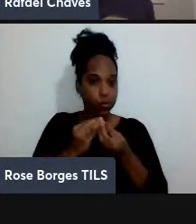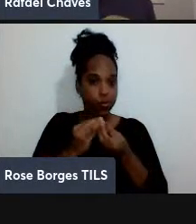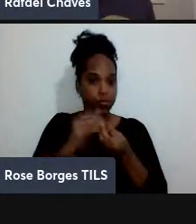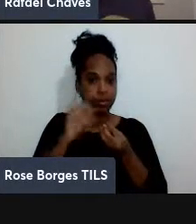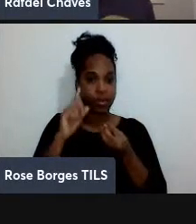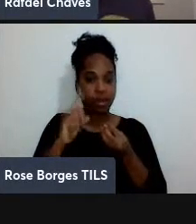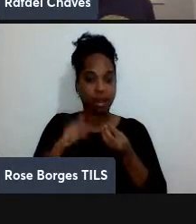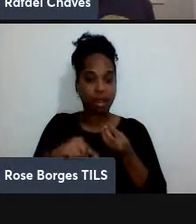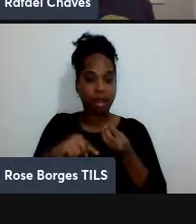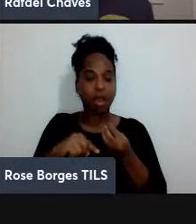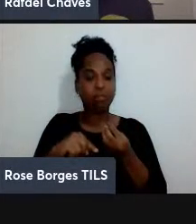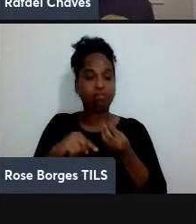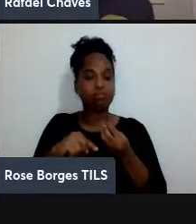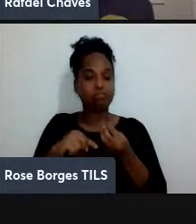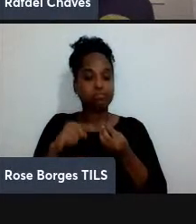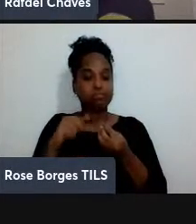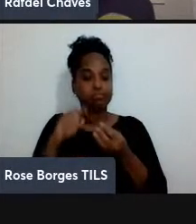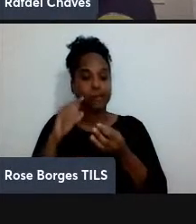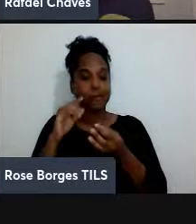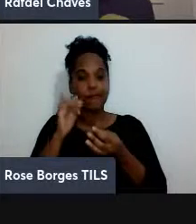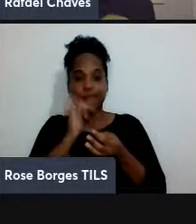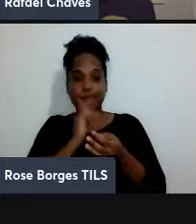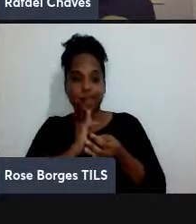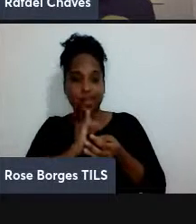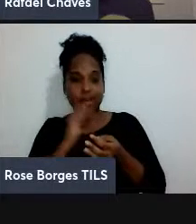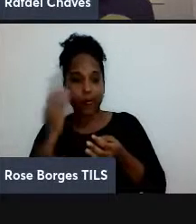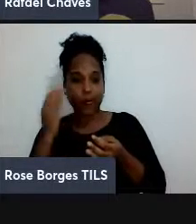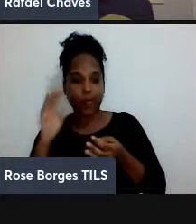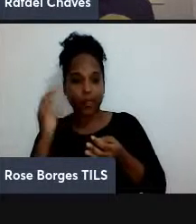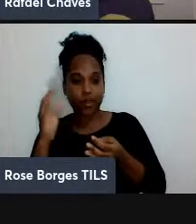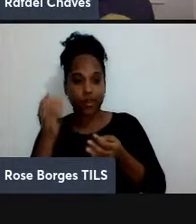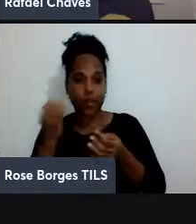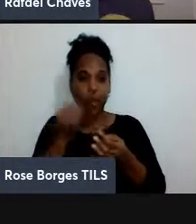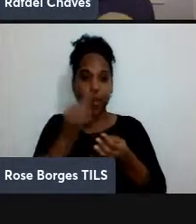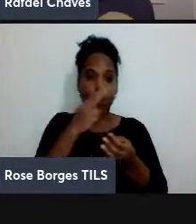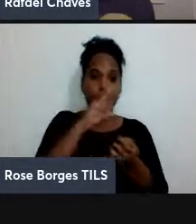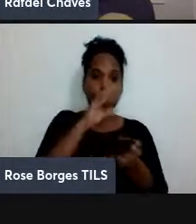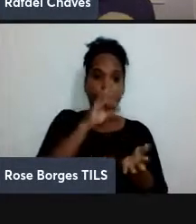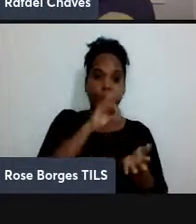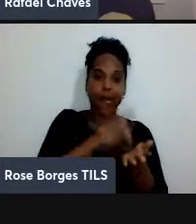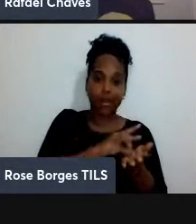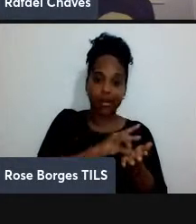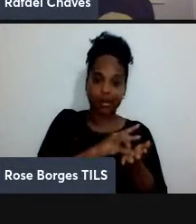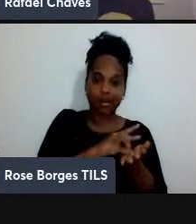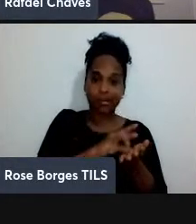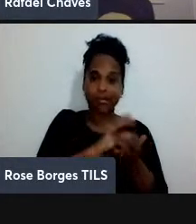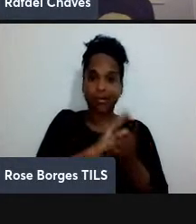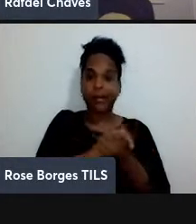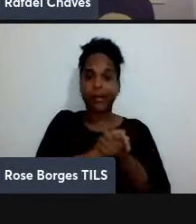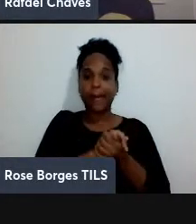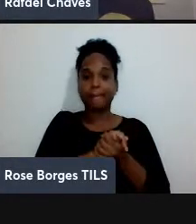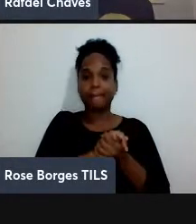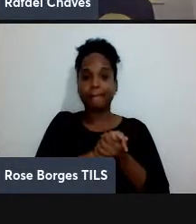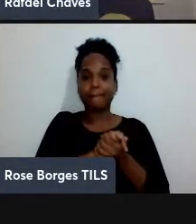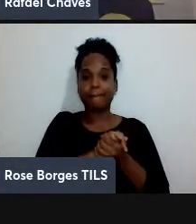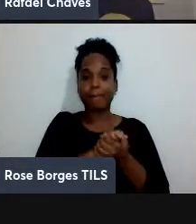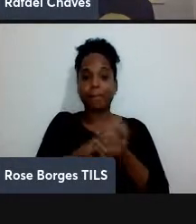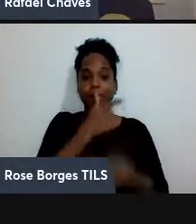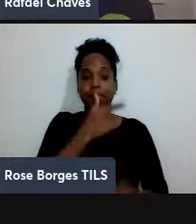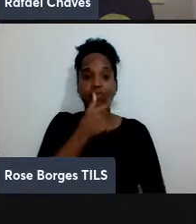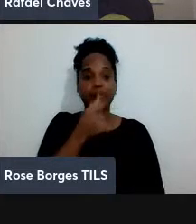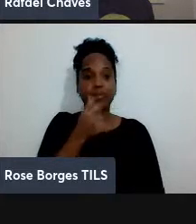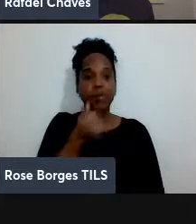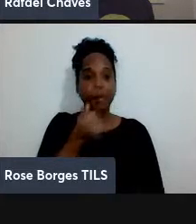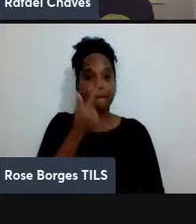científica ou realidade parece ficção científica mas não é então por exemplo em 2012 a gente teve